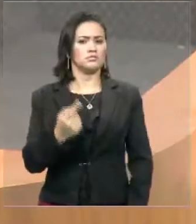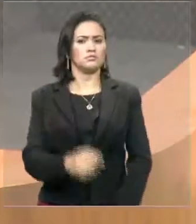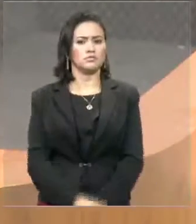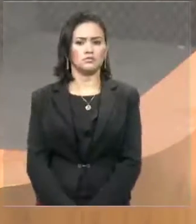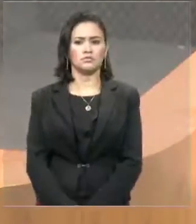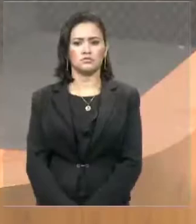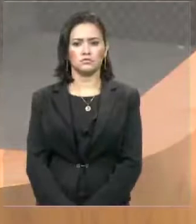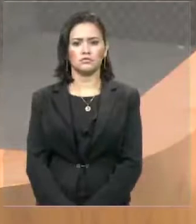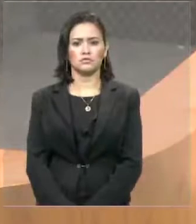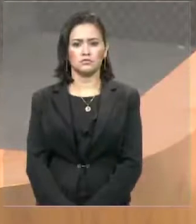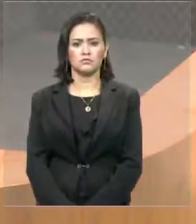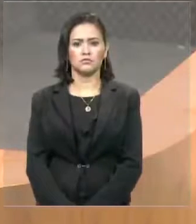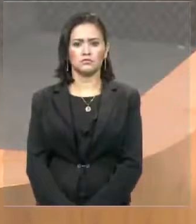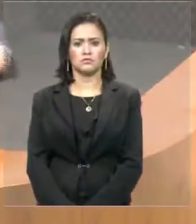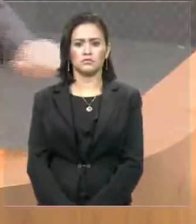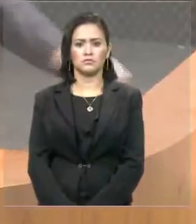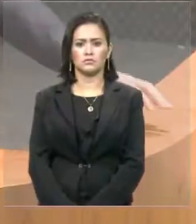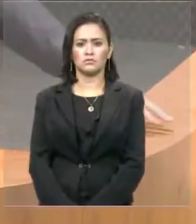Eu quero saber